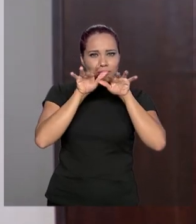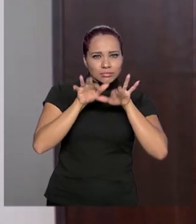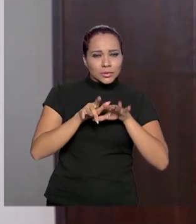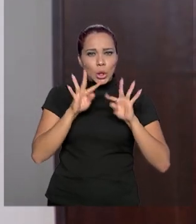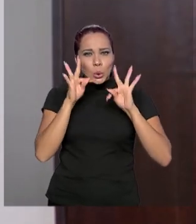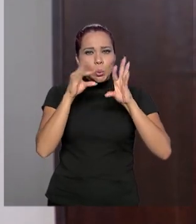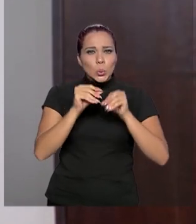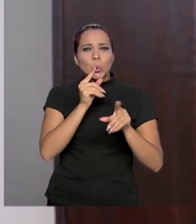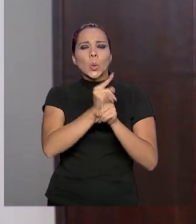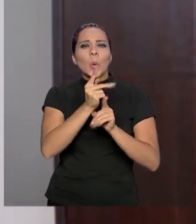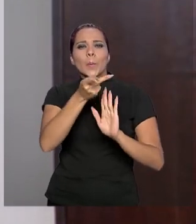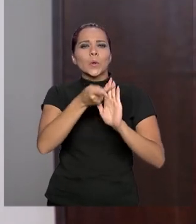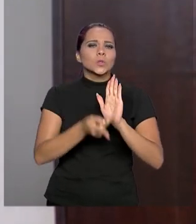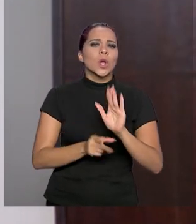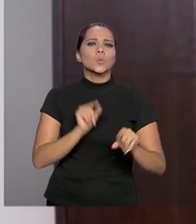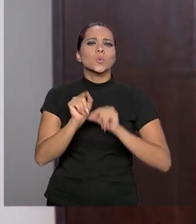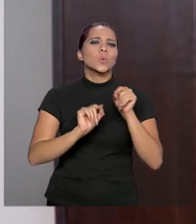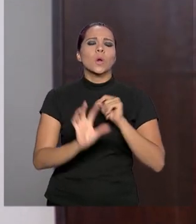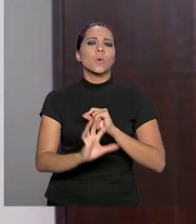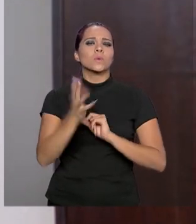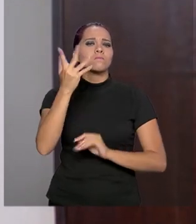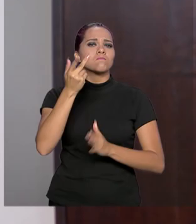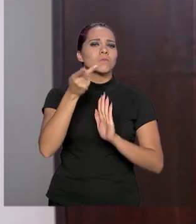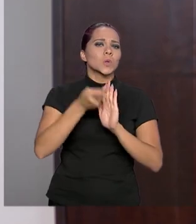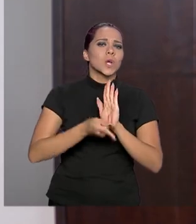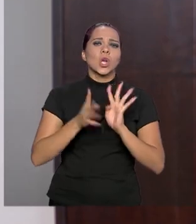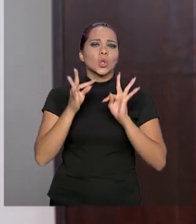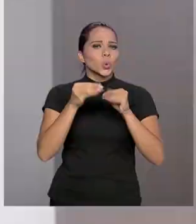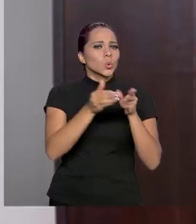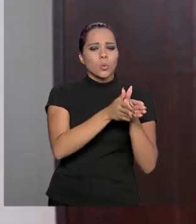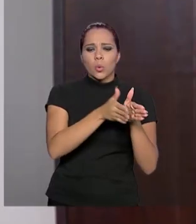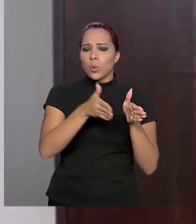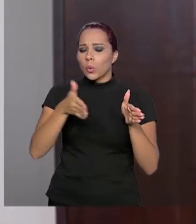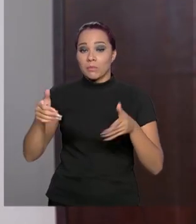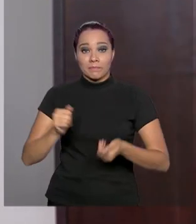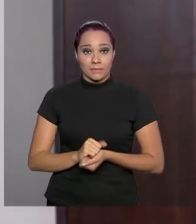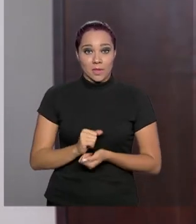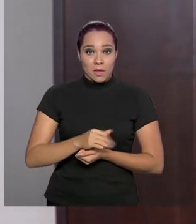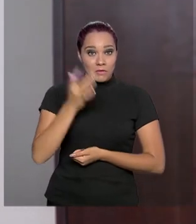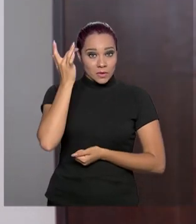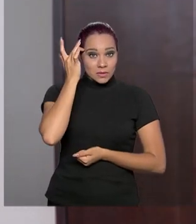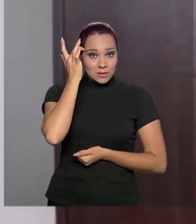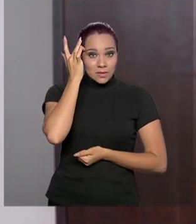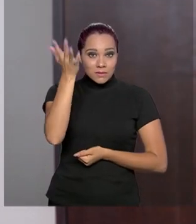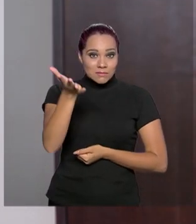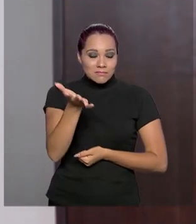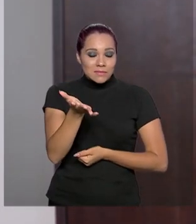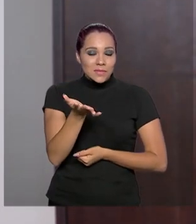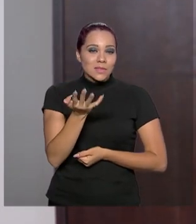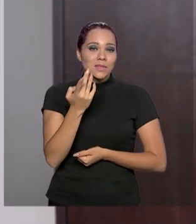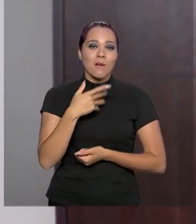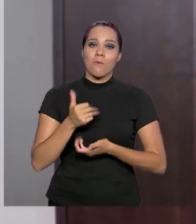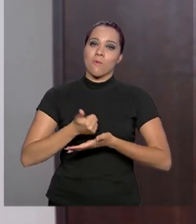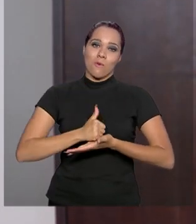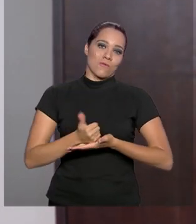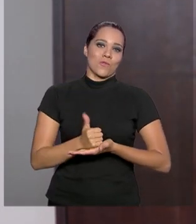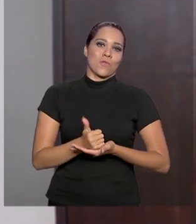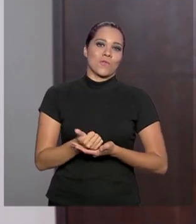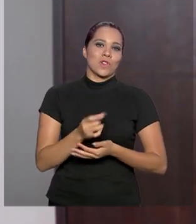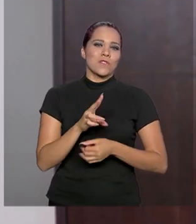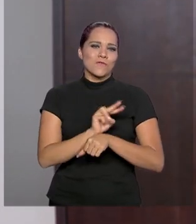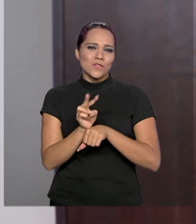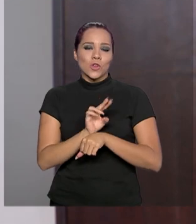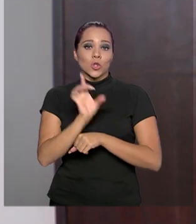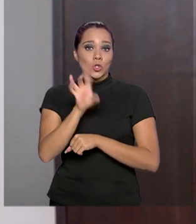se encontra o seu projeto, o que está acontecendo com o seu projeto em todo esse processo. Facilita o controle por parte não só